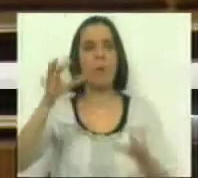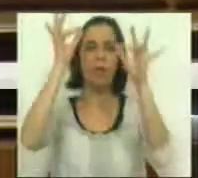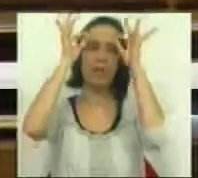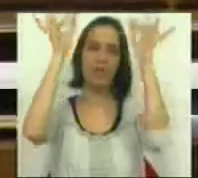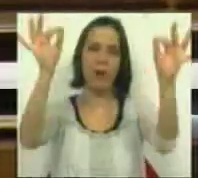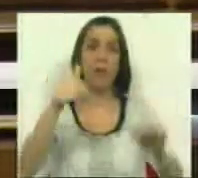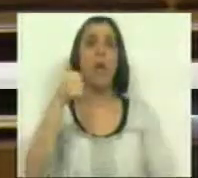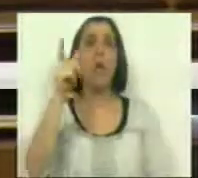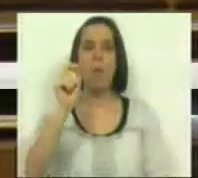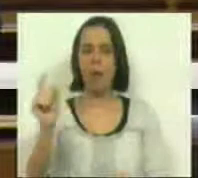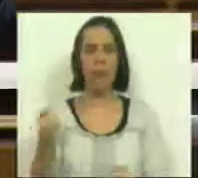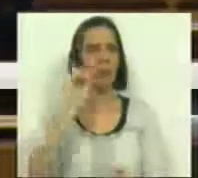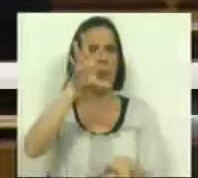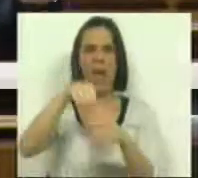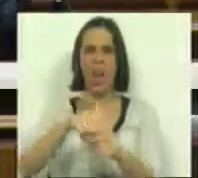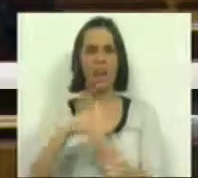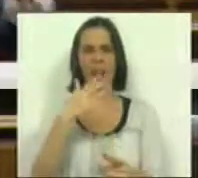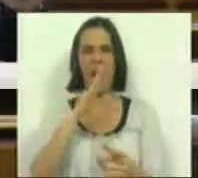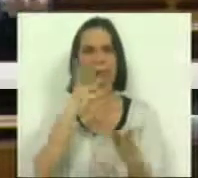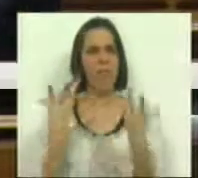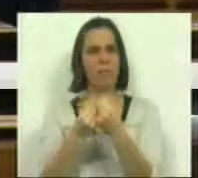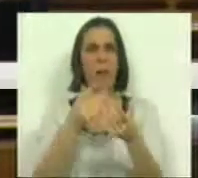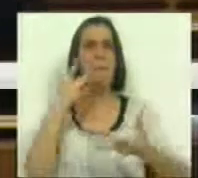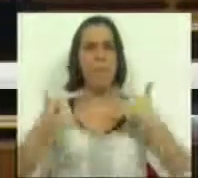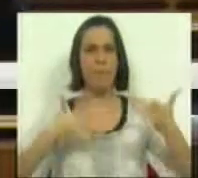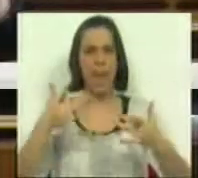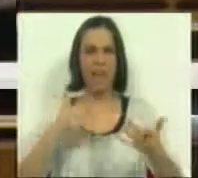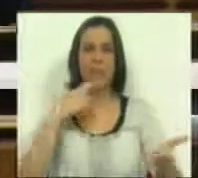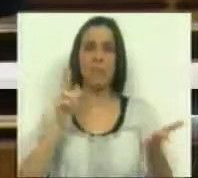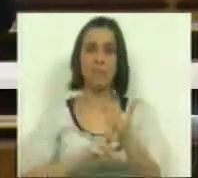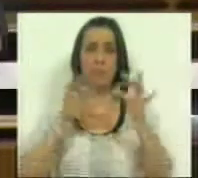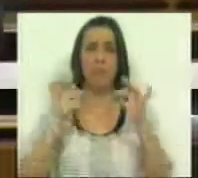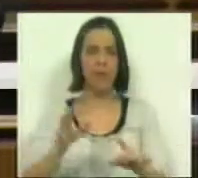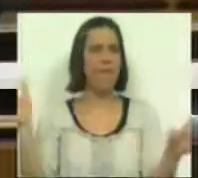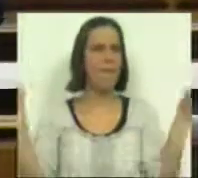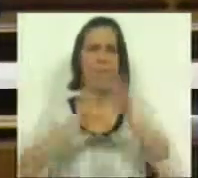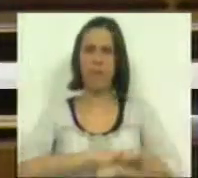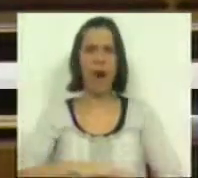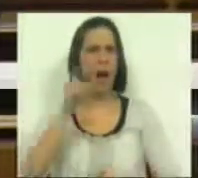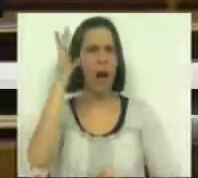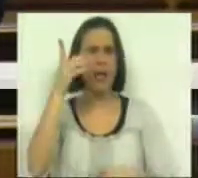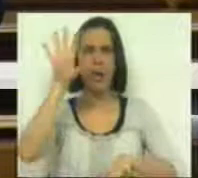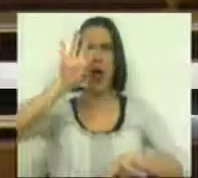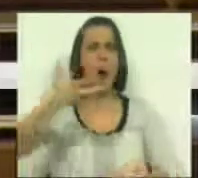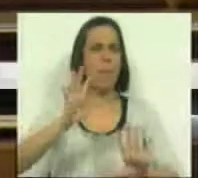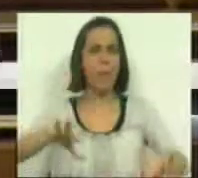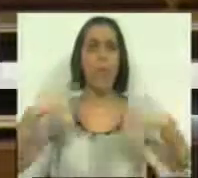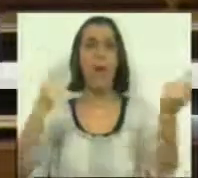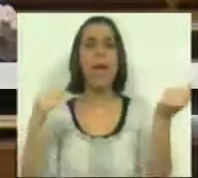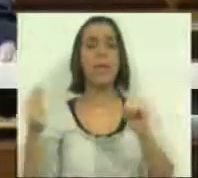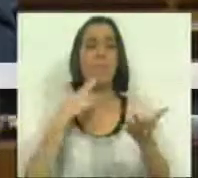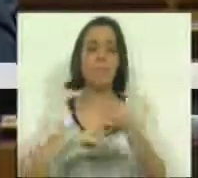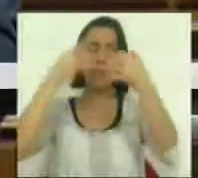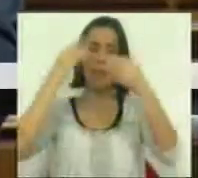está farto e o Bloco de Esquerda não entra para figurar nesta peça que é verdadeiramente uma farsa ao país e a qualquer debate